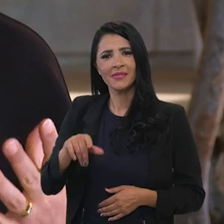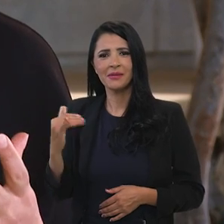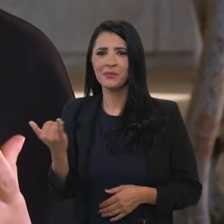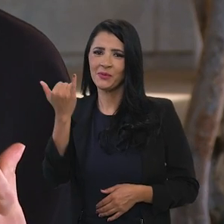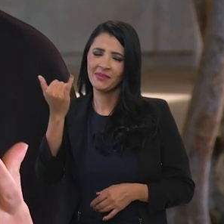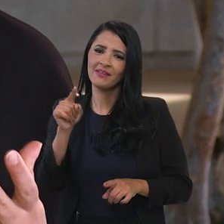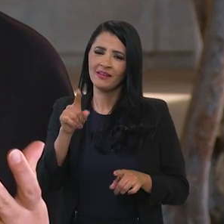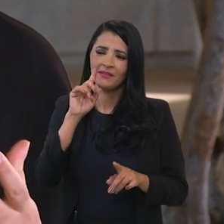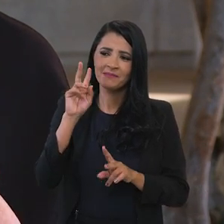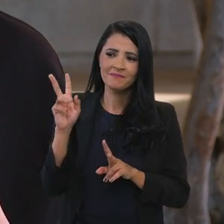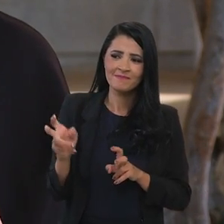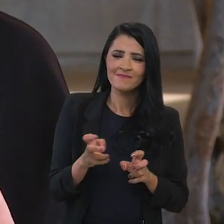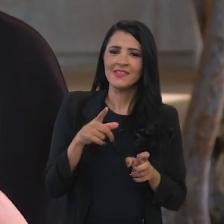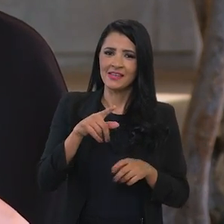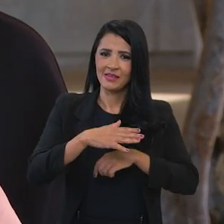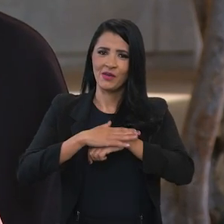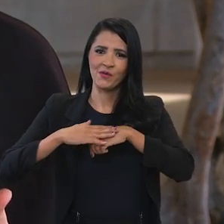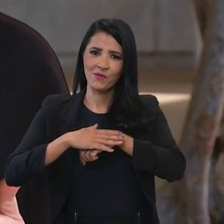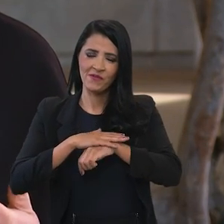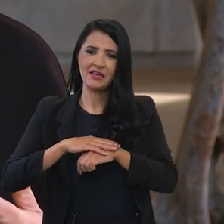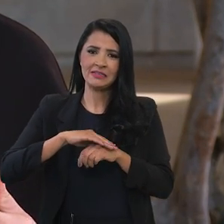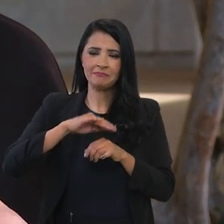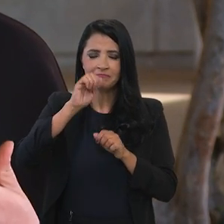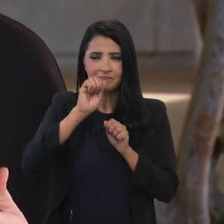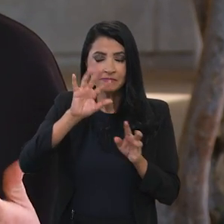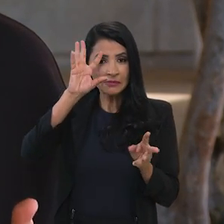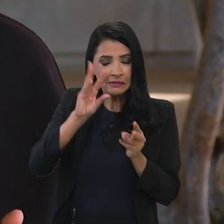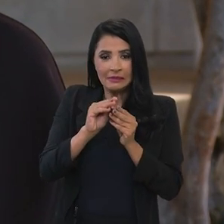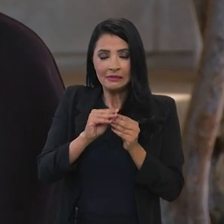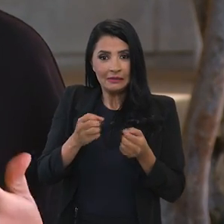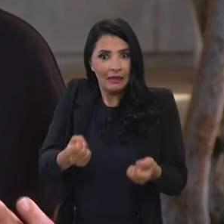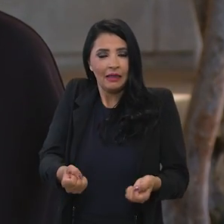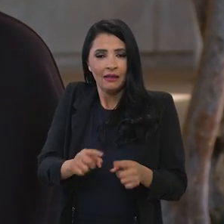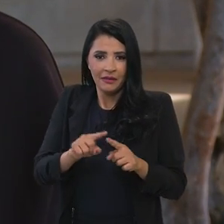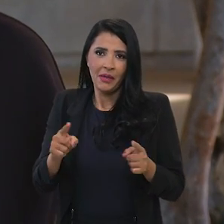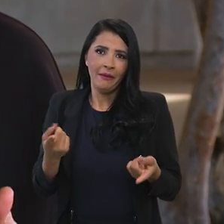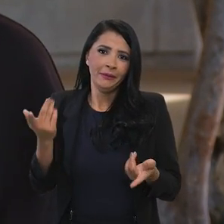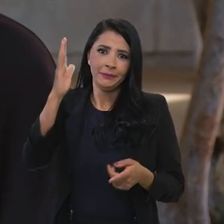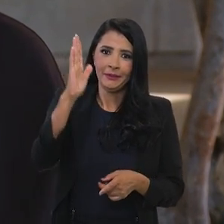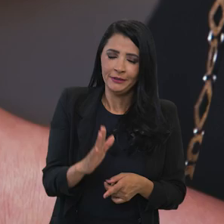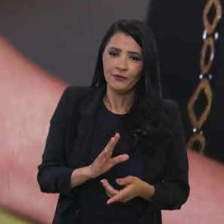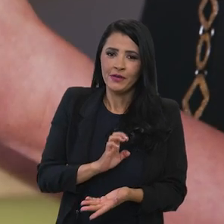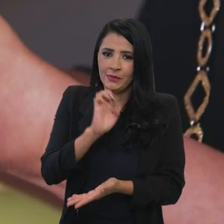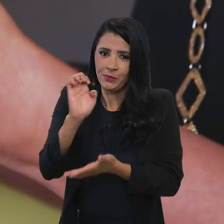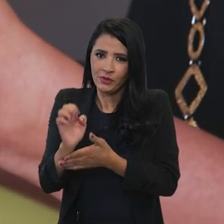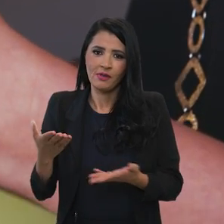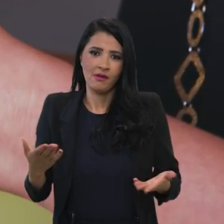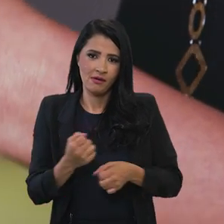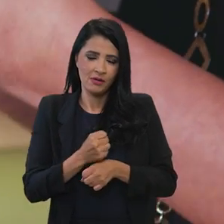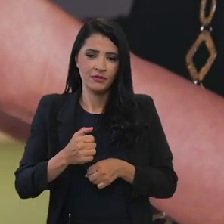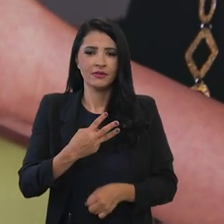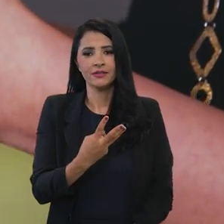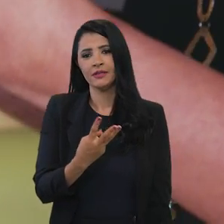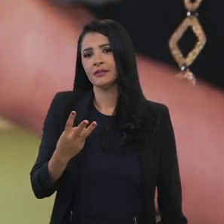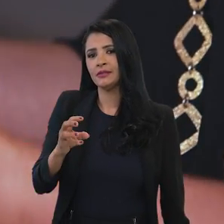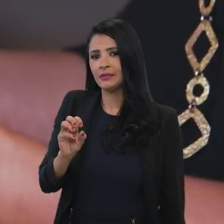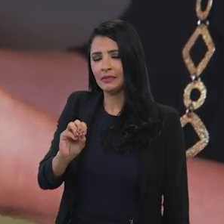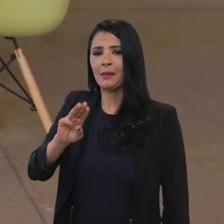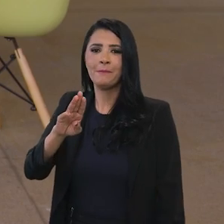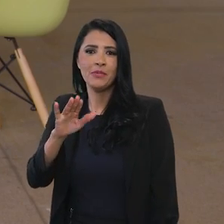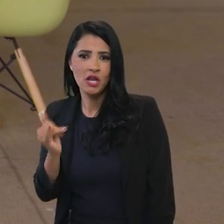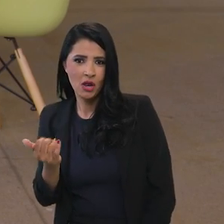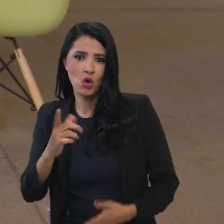abstrata o Brasil vai exportar esse ano essa é nossa estimativa 330 bilhões de dólares vai ter um saldo comercial de 85